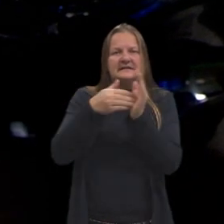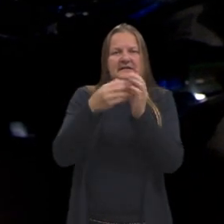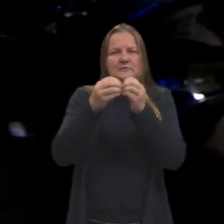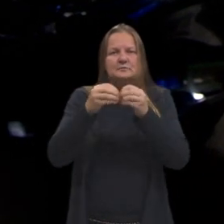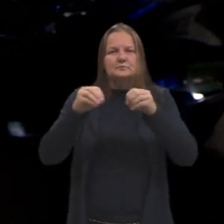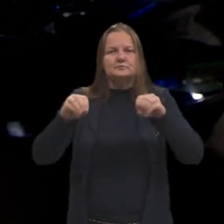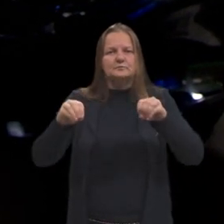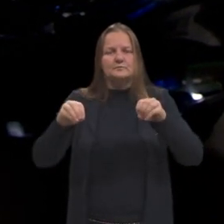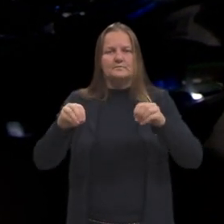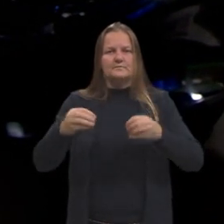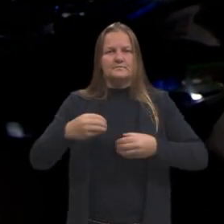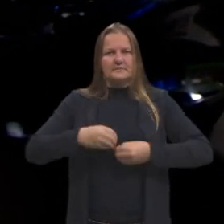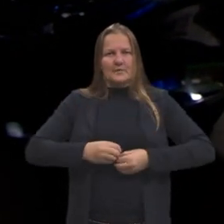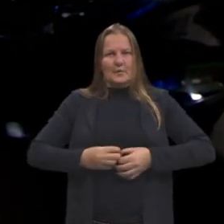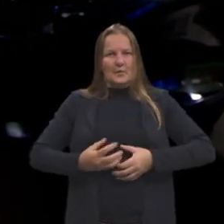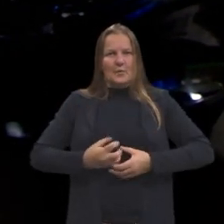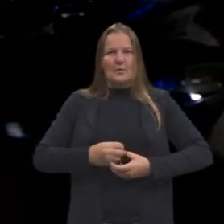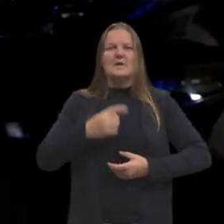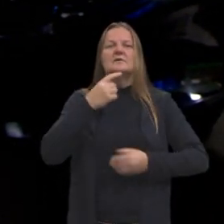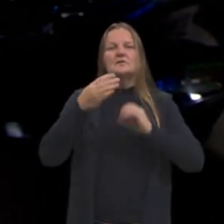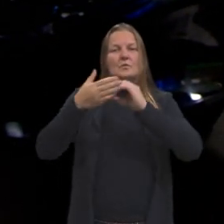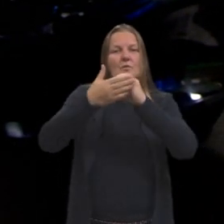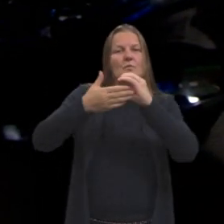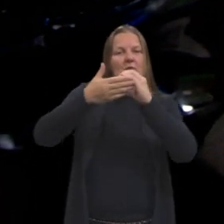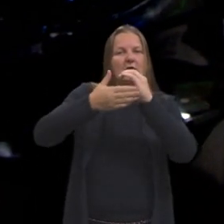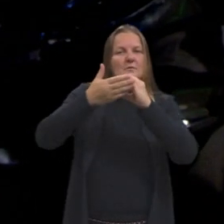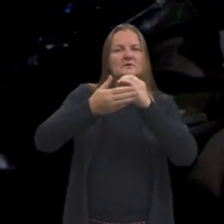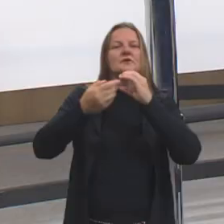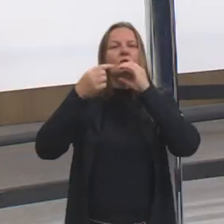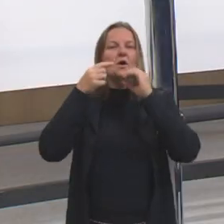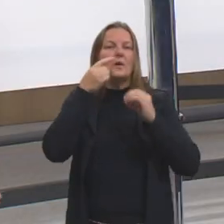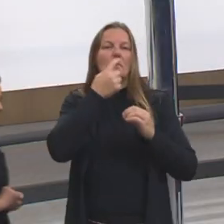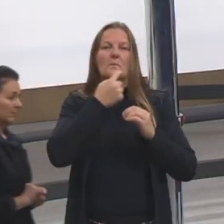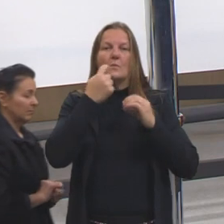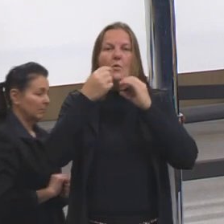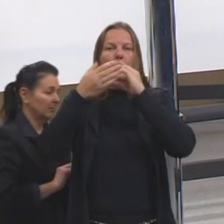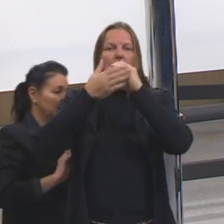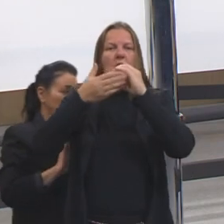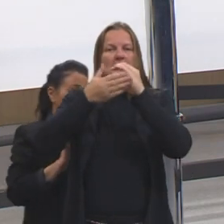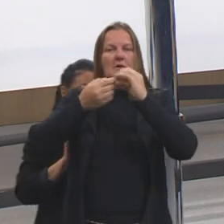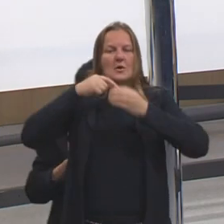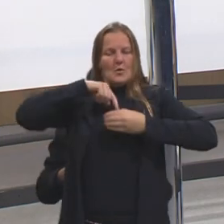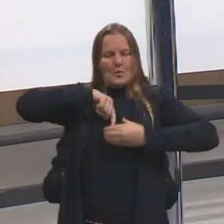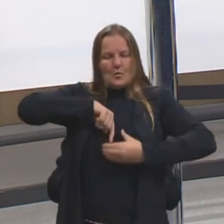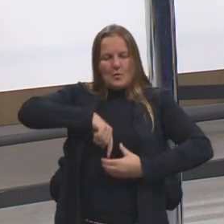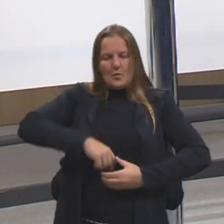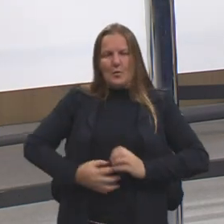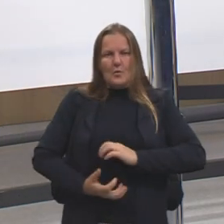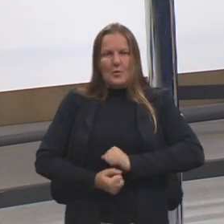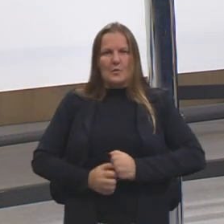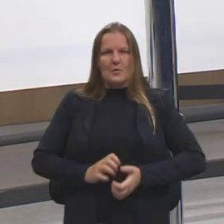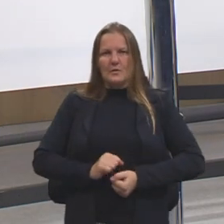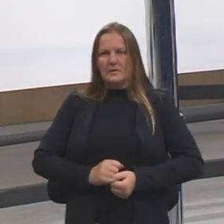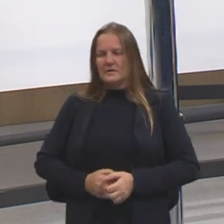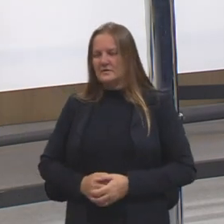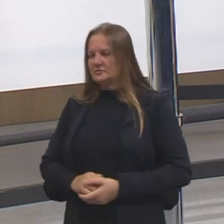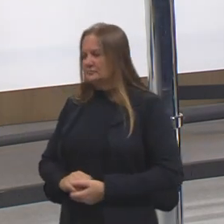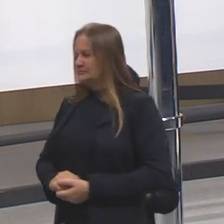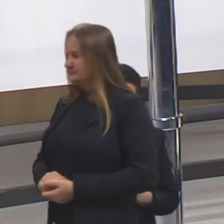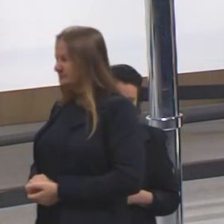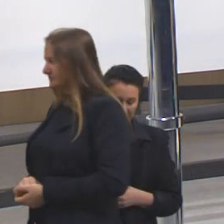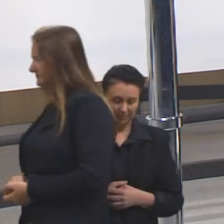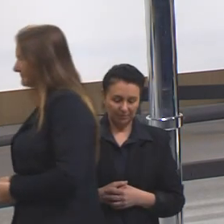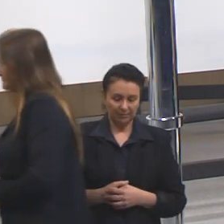já começa a ser digeridos carboidratos. E aí, lá no estômago também, continua. A digestão vai misturando mais com o suco